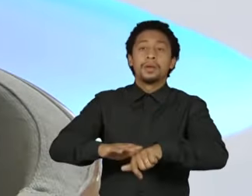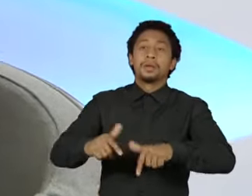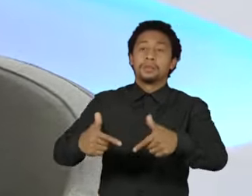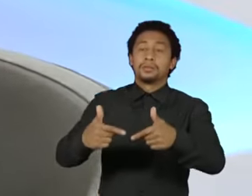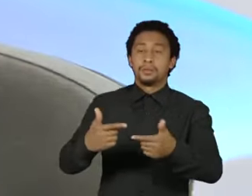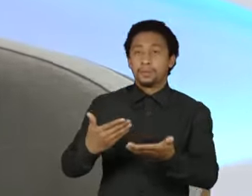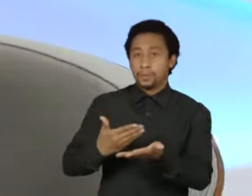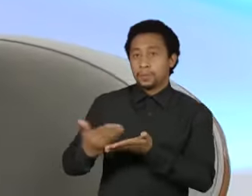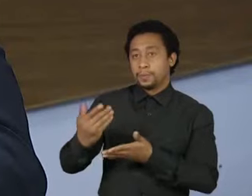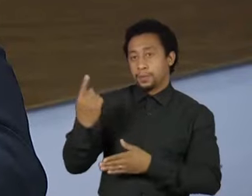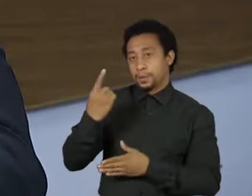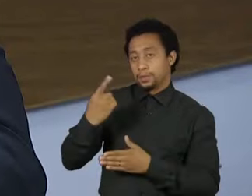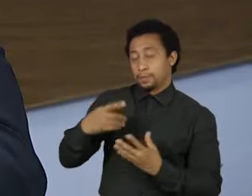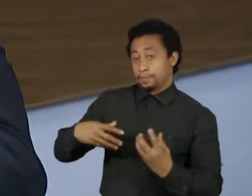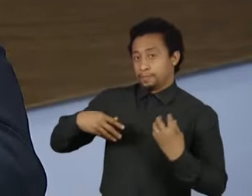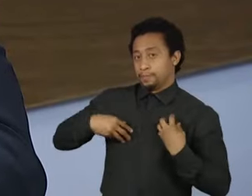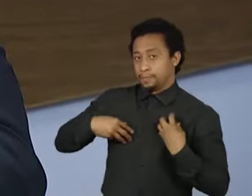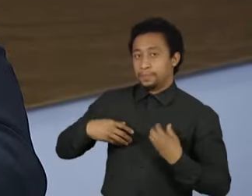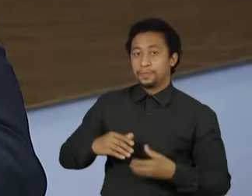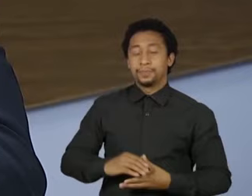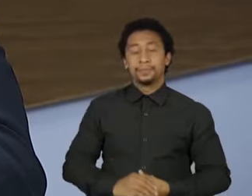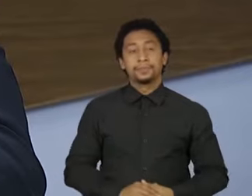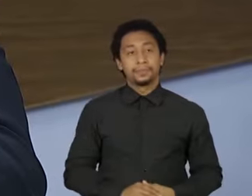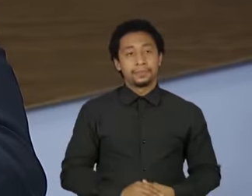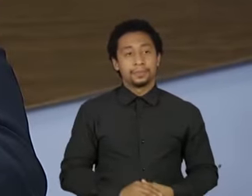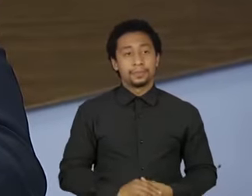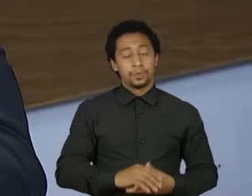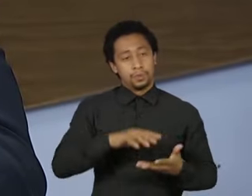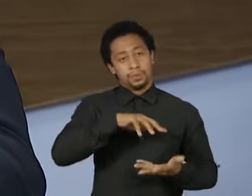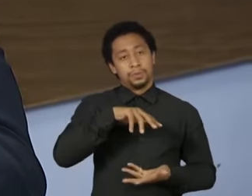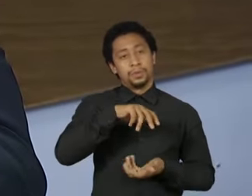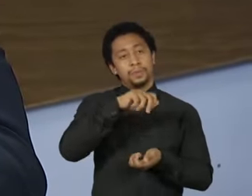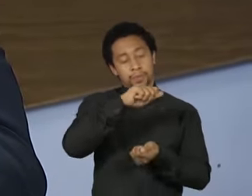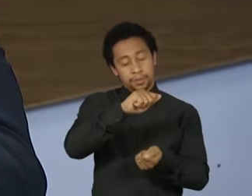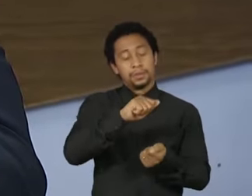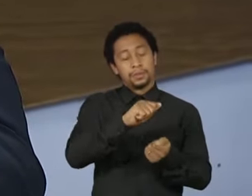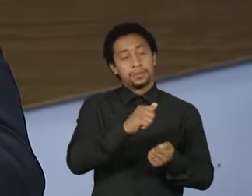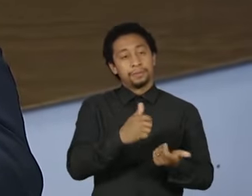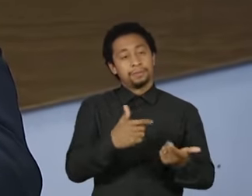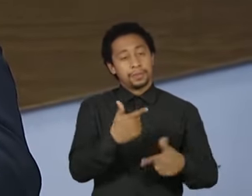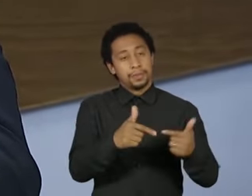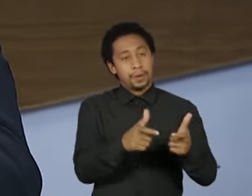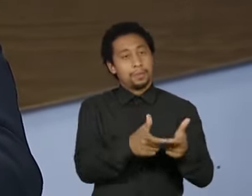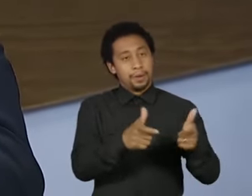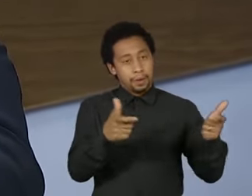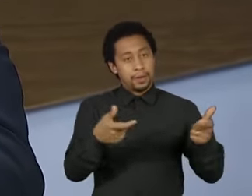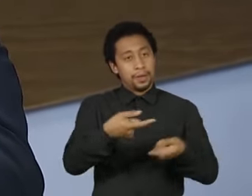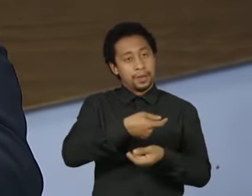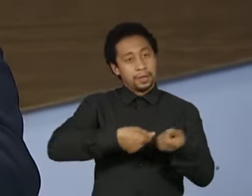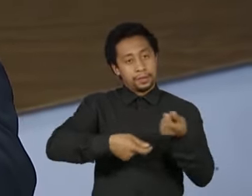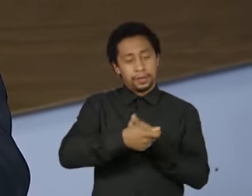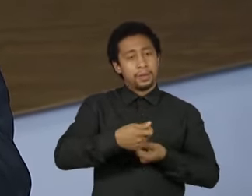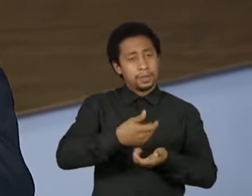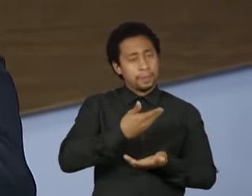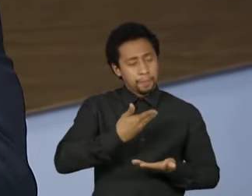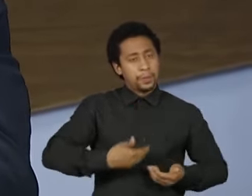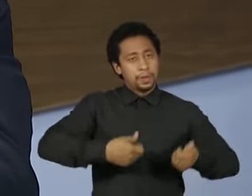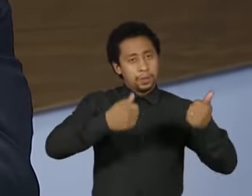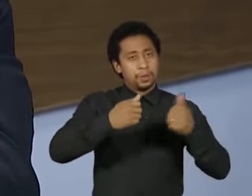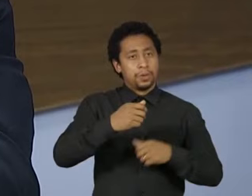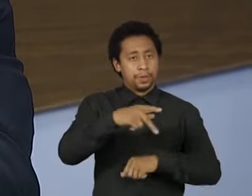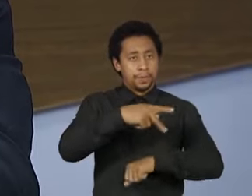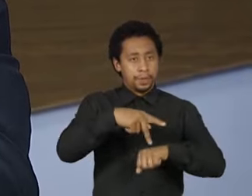do mandato. Governador, a gente sabe que sustentabilidade gera emprego, renda, riqueza para o O senhor é envolvido com esse tipo de projeto.